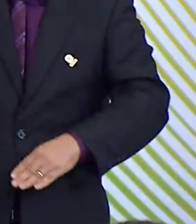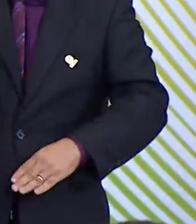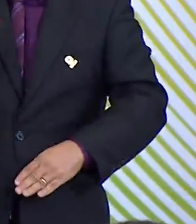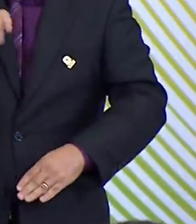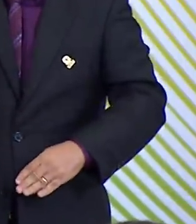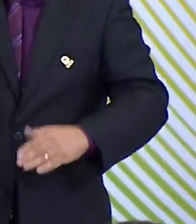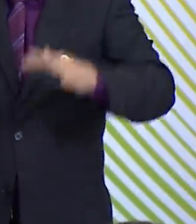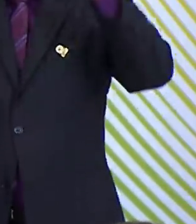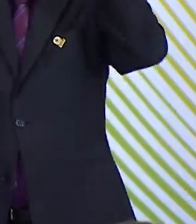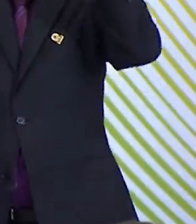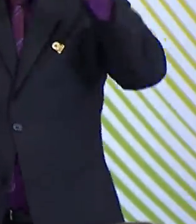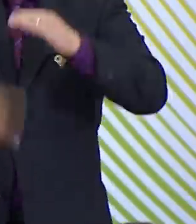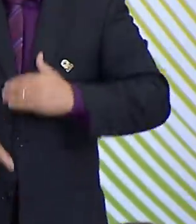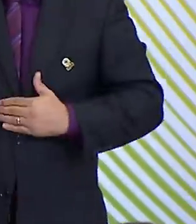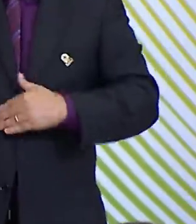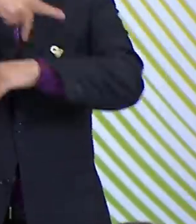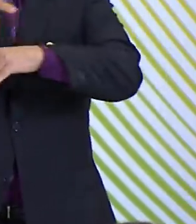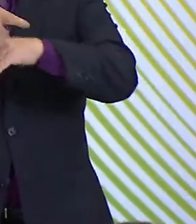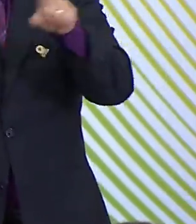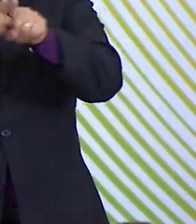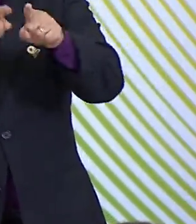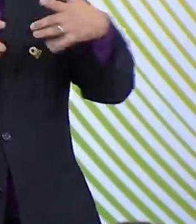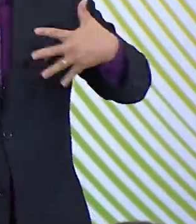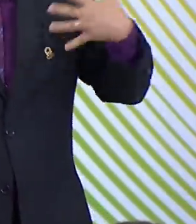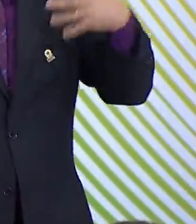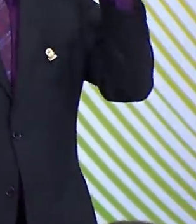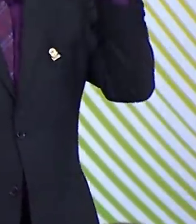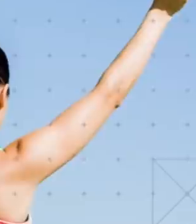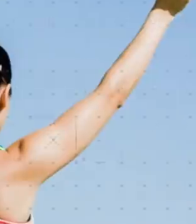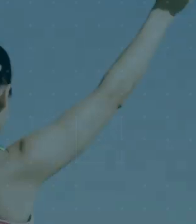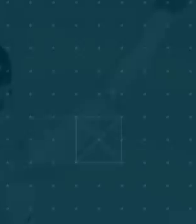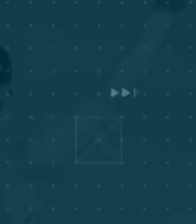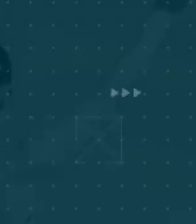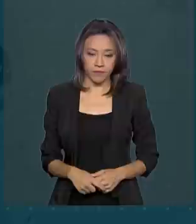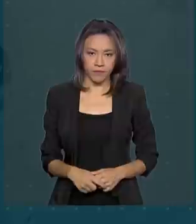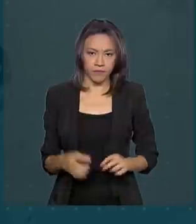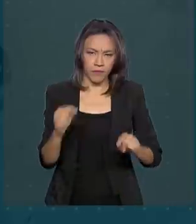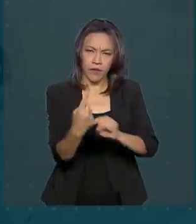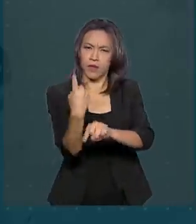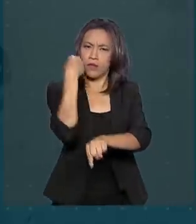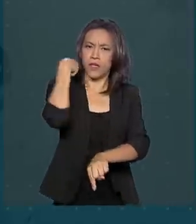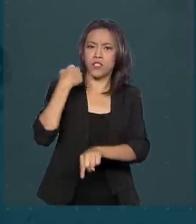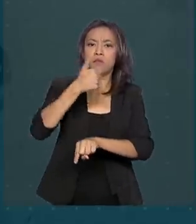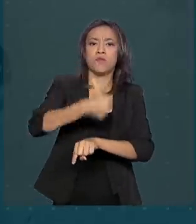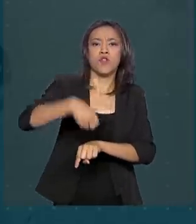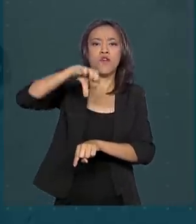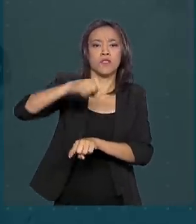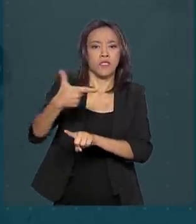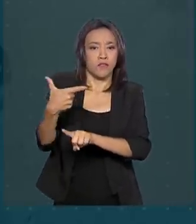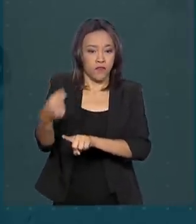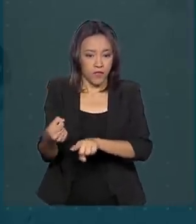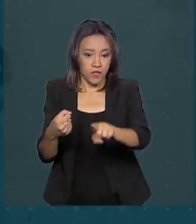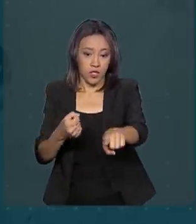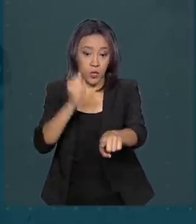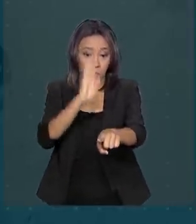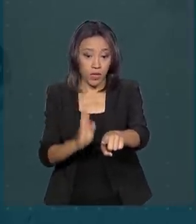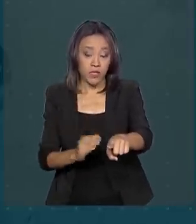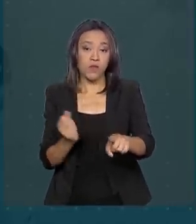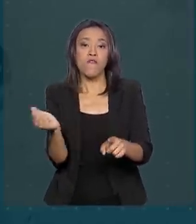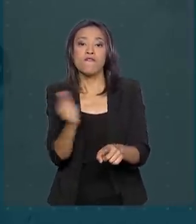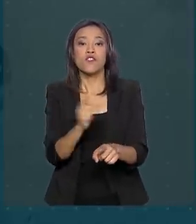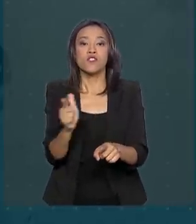Para a honra do nosso país e para a alegria de todo o povo brasileiro. Desde 1920, o Brasil esteve em 22